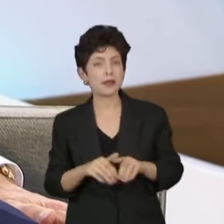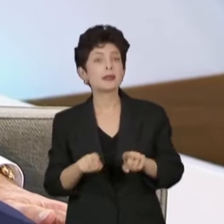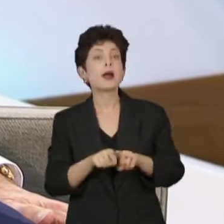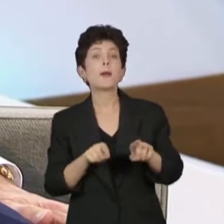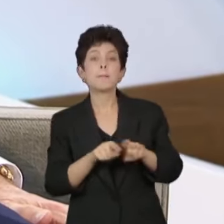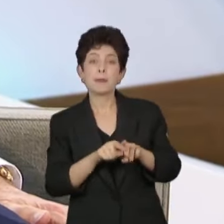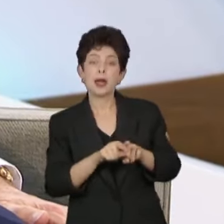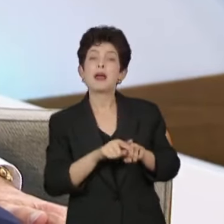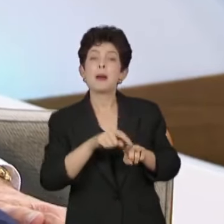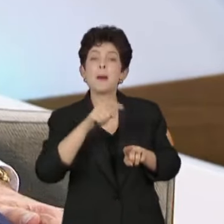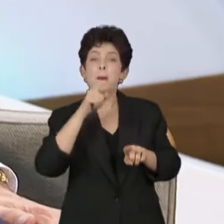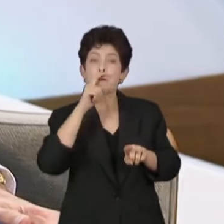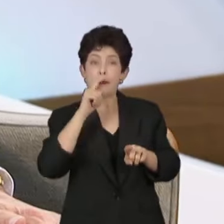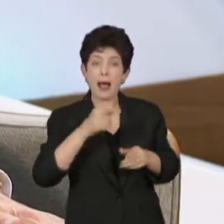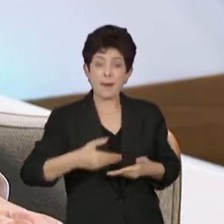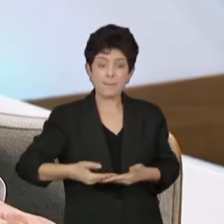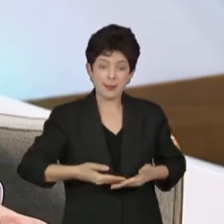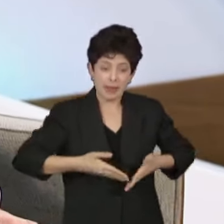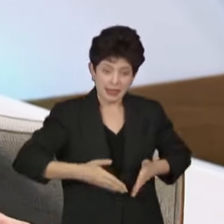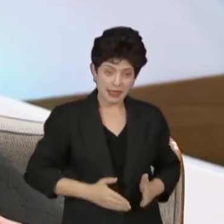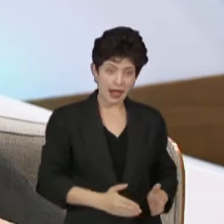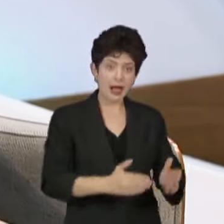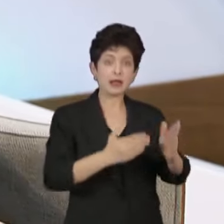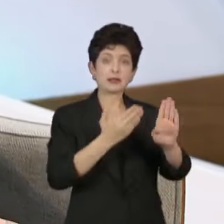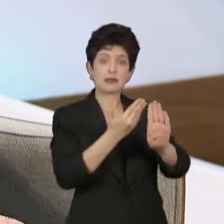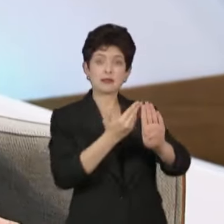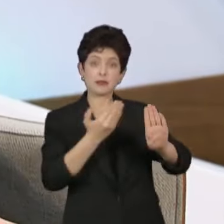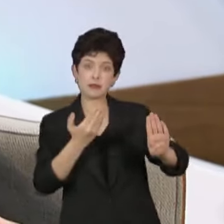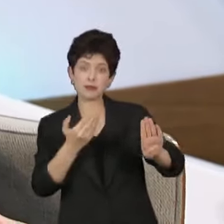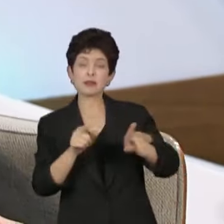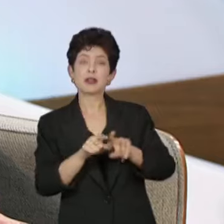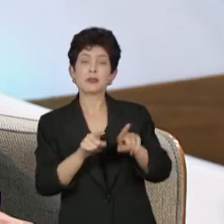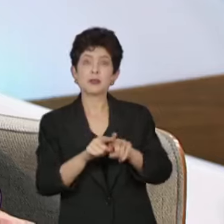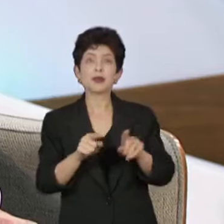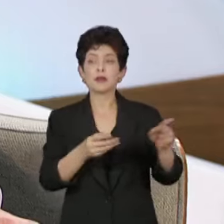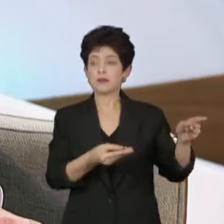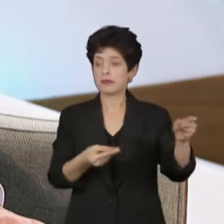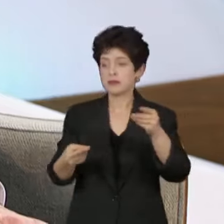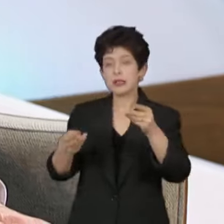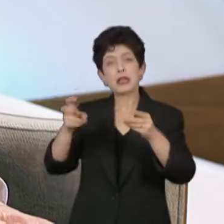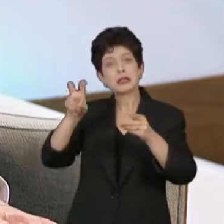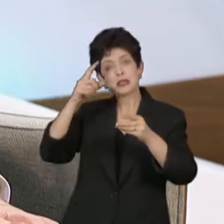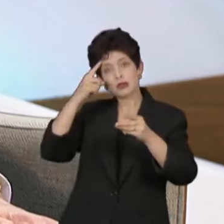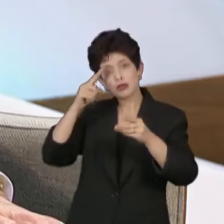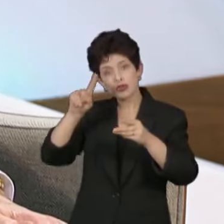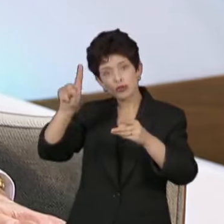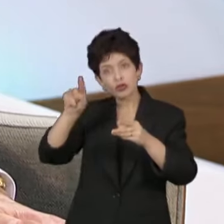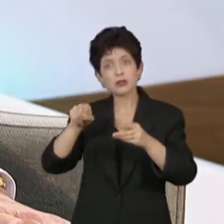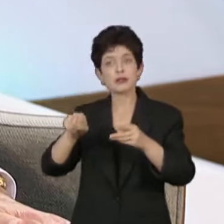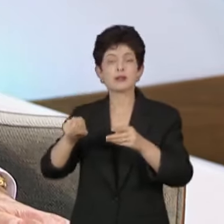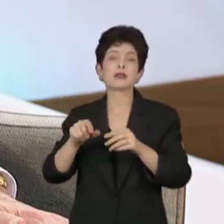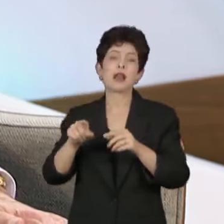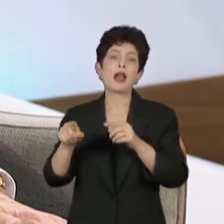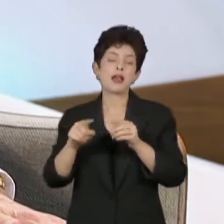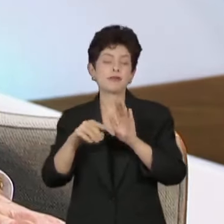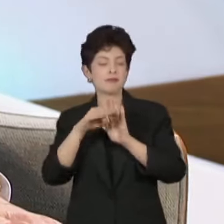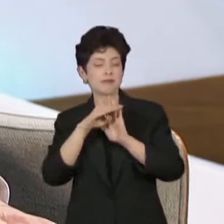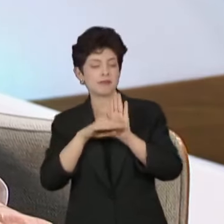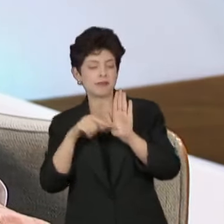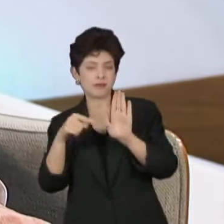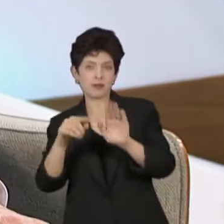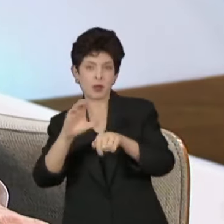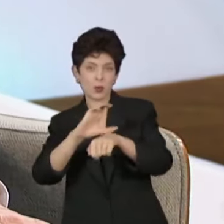paternidade. Hoje, devolvemos a matéria ao Congresso para dizer que cinco dias, que é o previsto